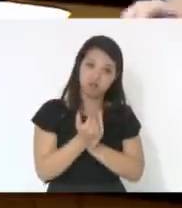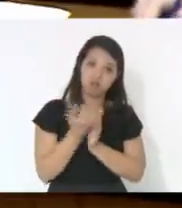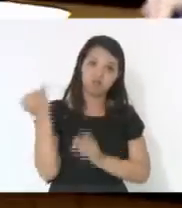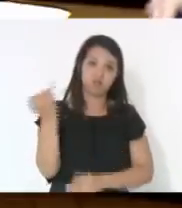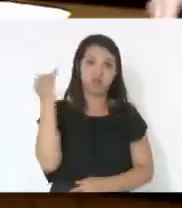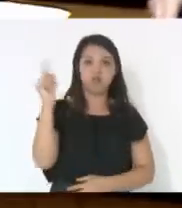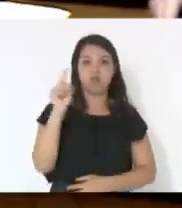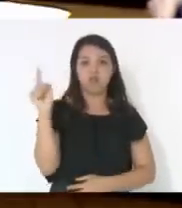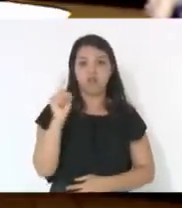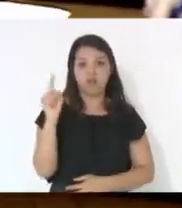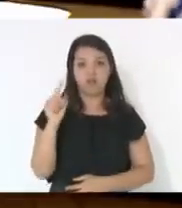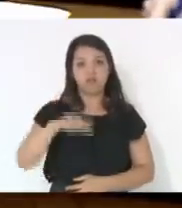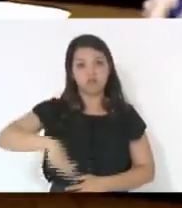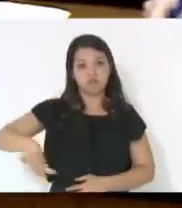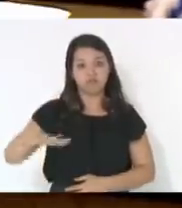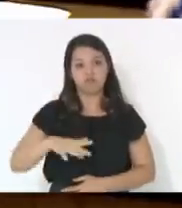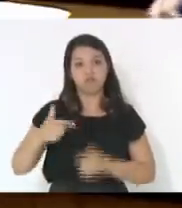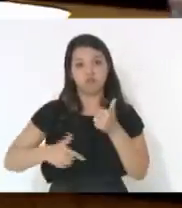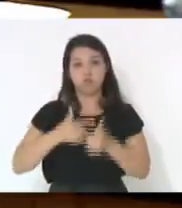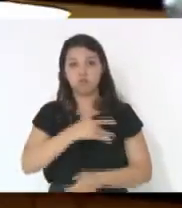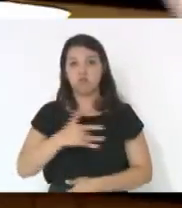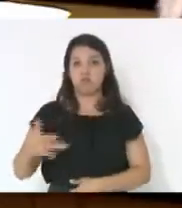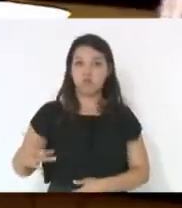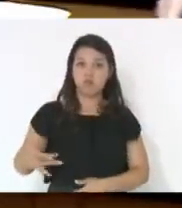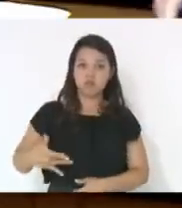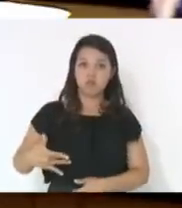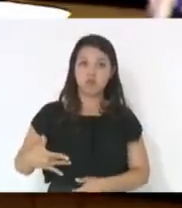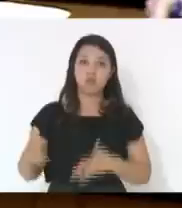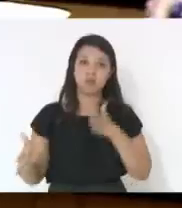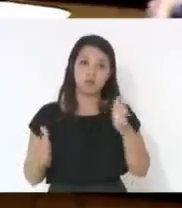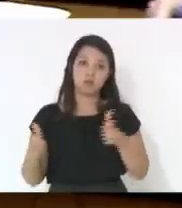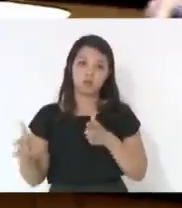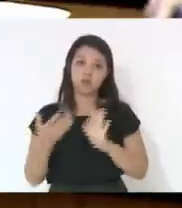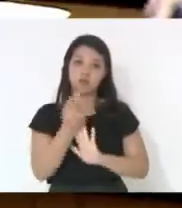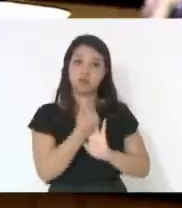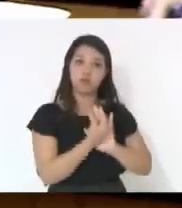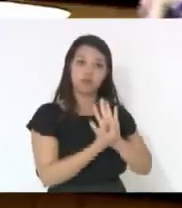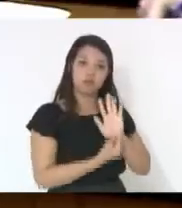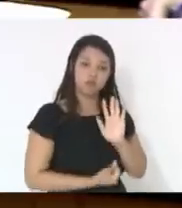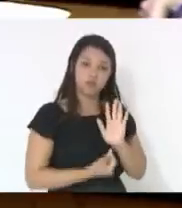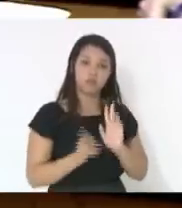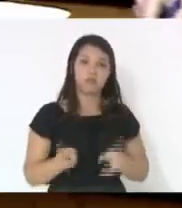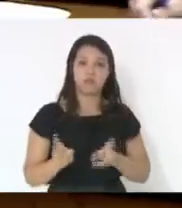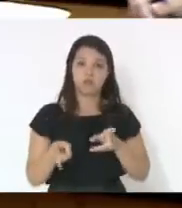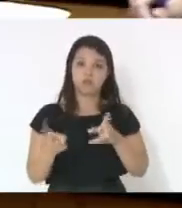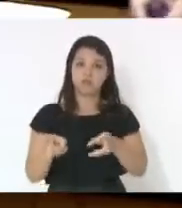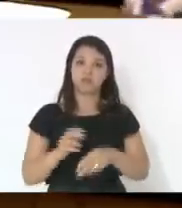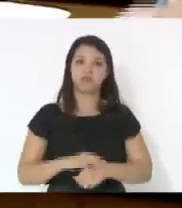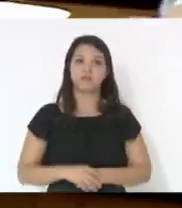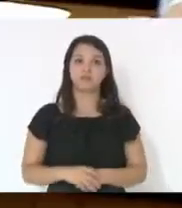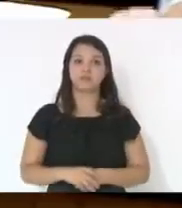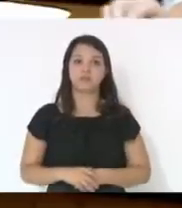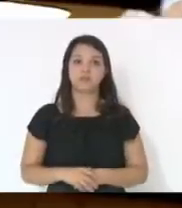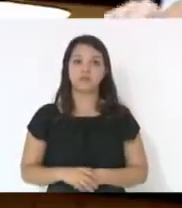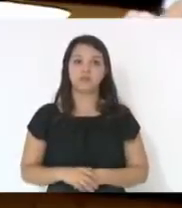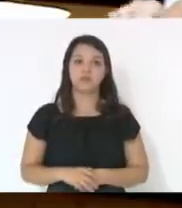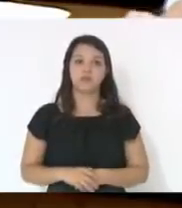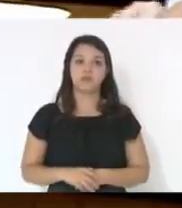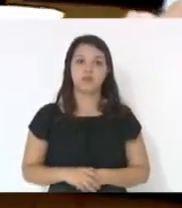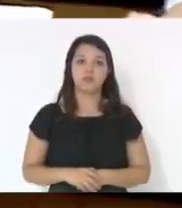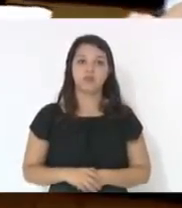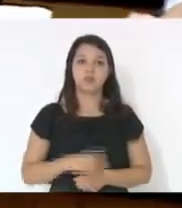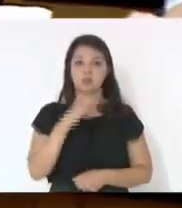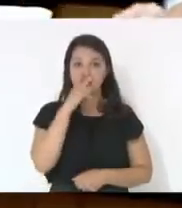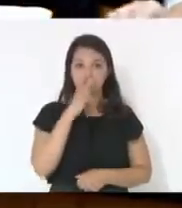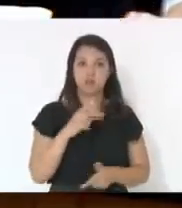da saúde o exercício tendo uma previsão orçamentária efetiva. Embora pareça ser um problema